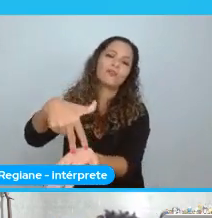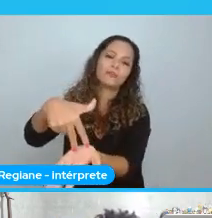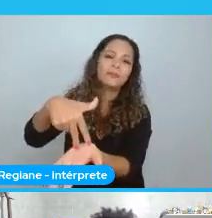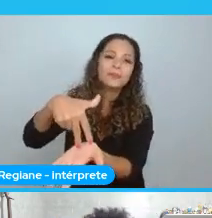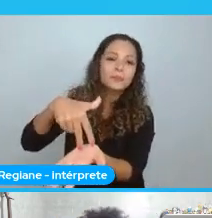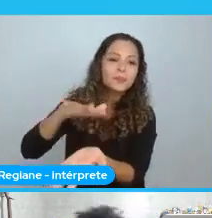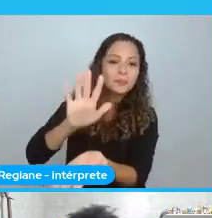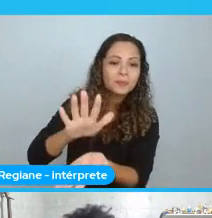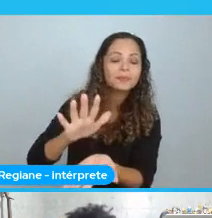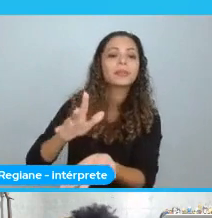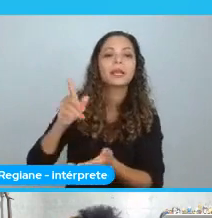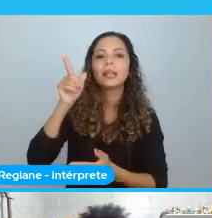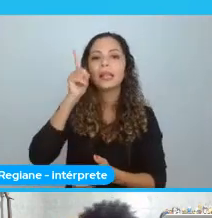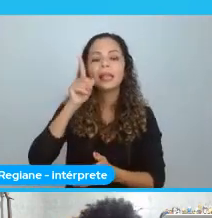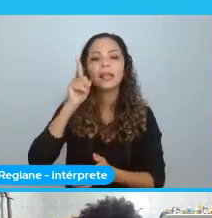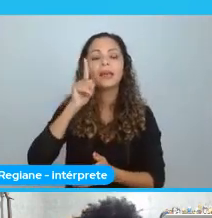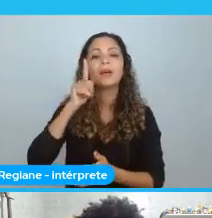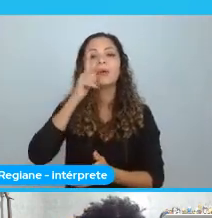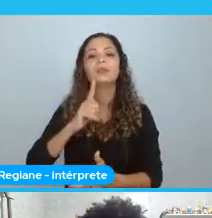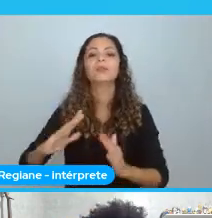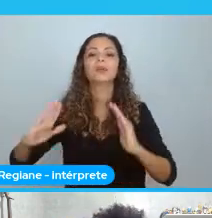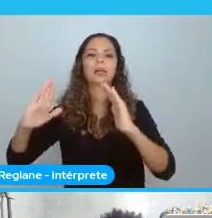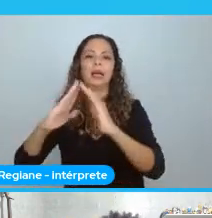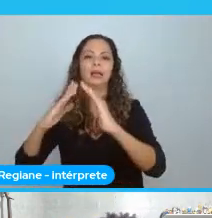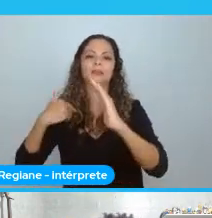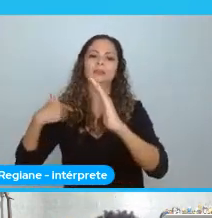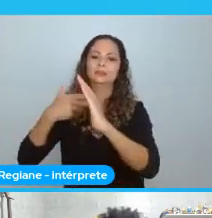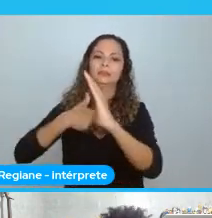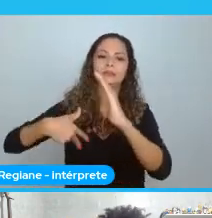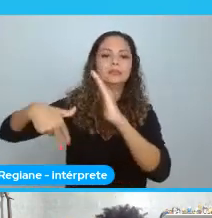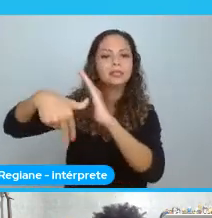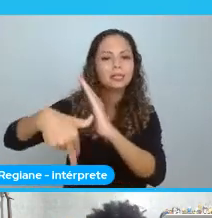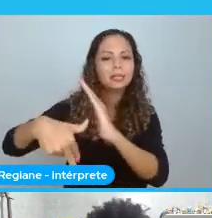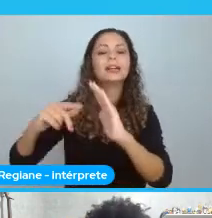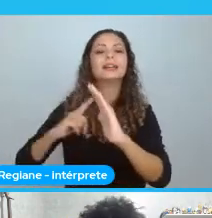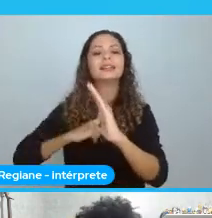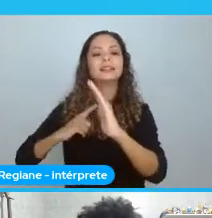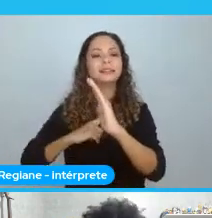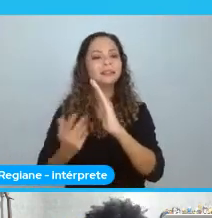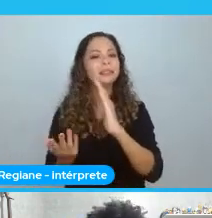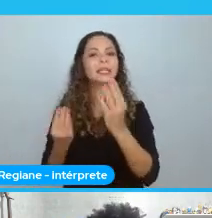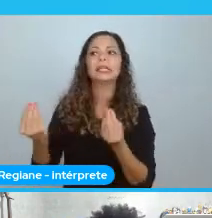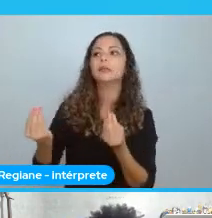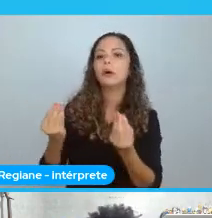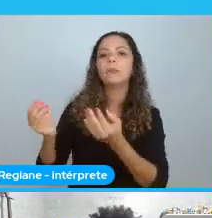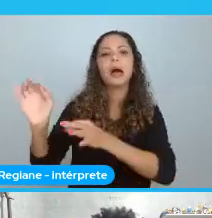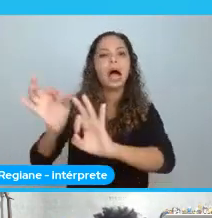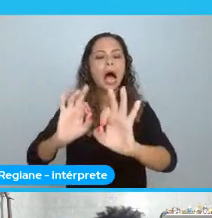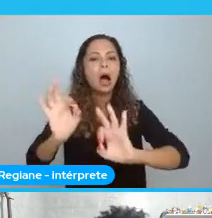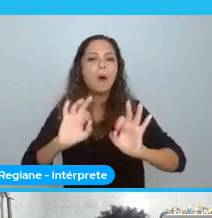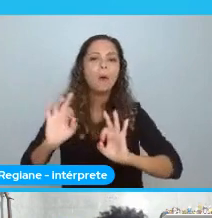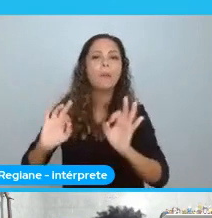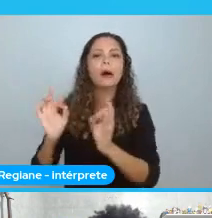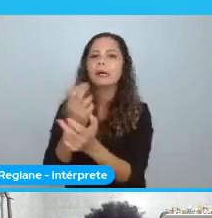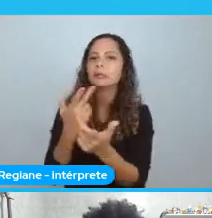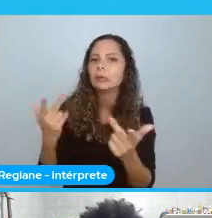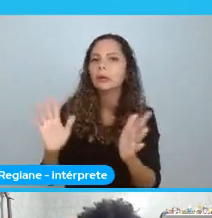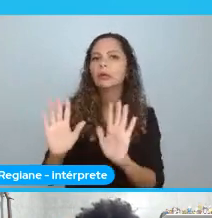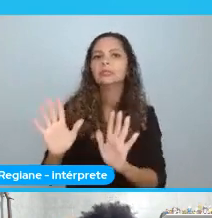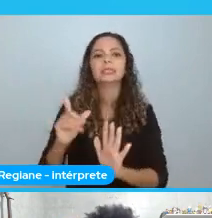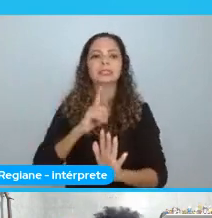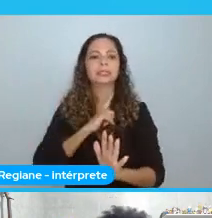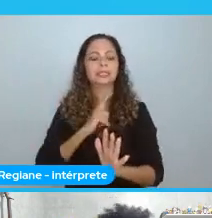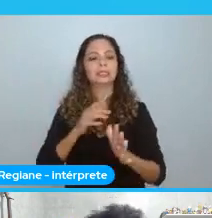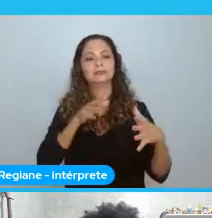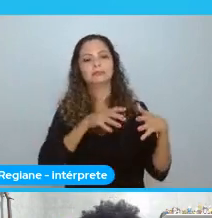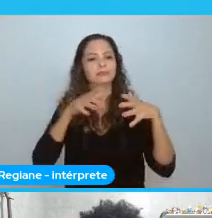meninas conseguiram uma casa para eu ficar. As meninas do Pileiras de Natal organizaram casa. Mas organizaram um monte de coisa, assim, para as meninas que foram em Gana no